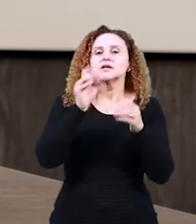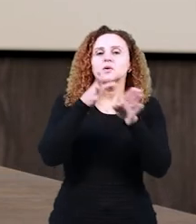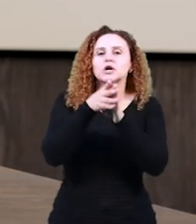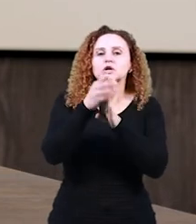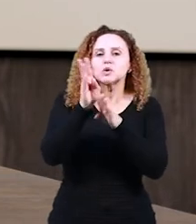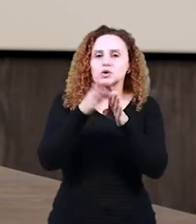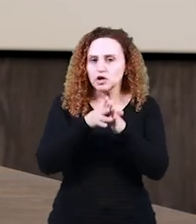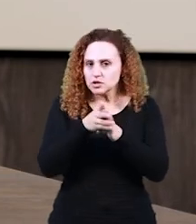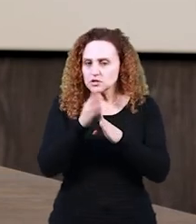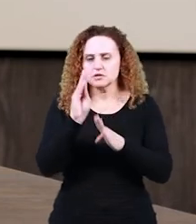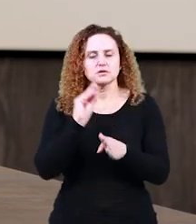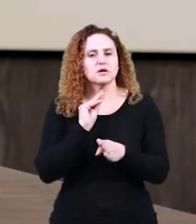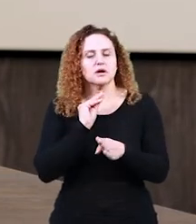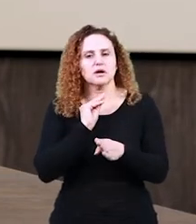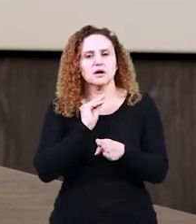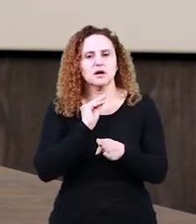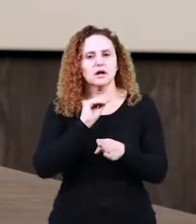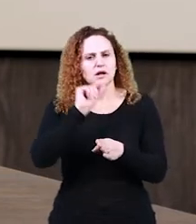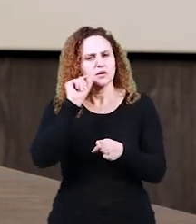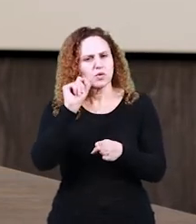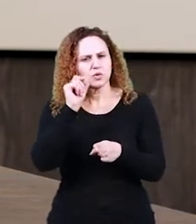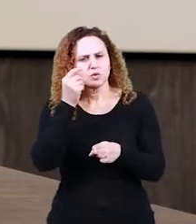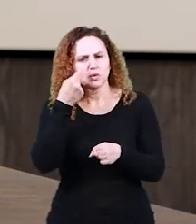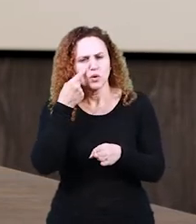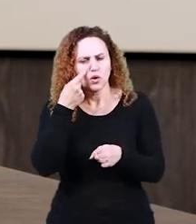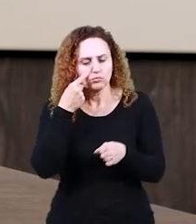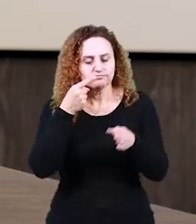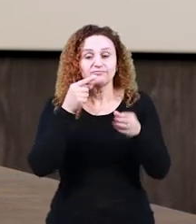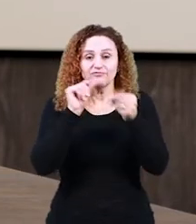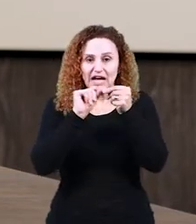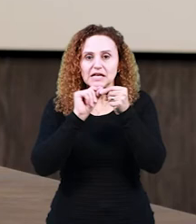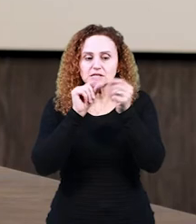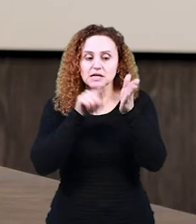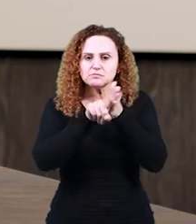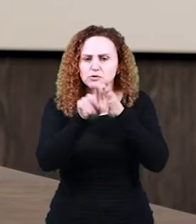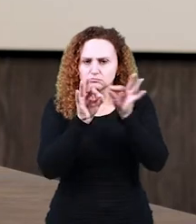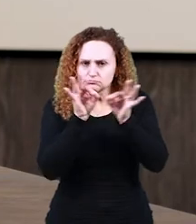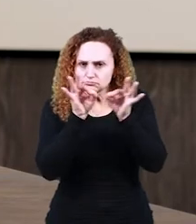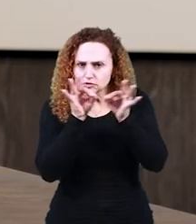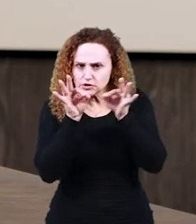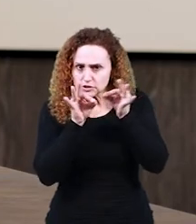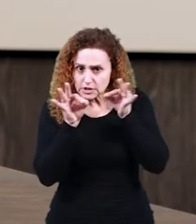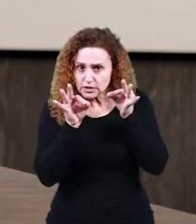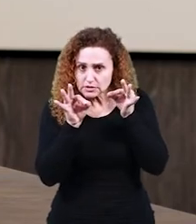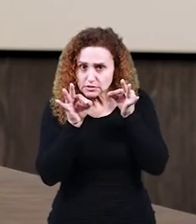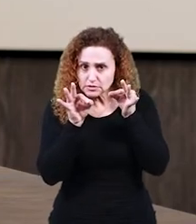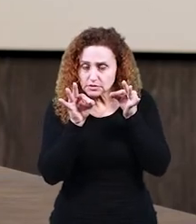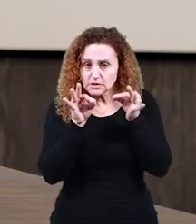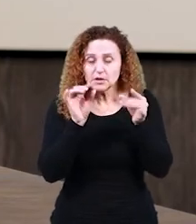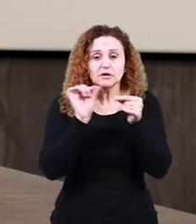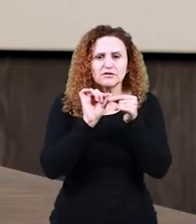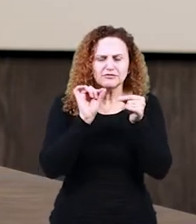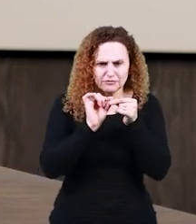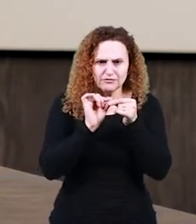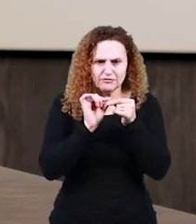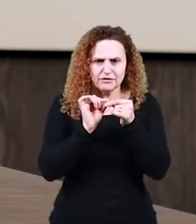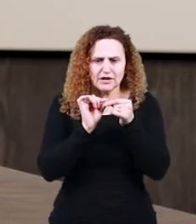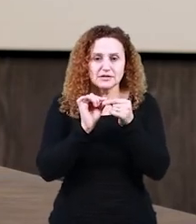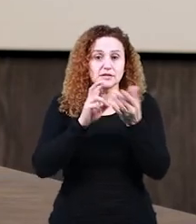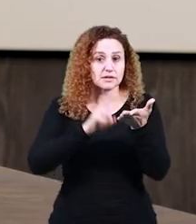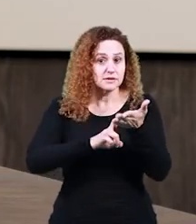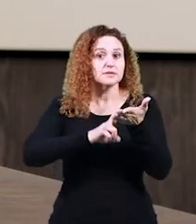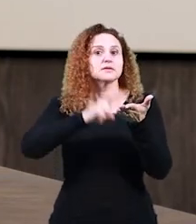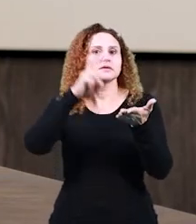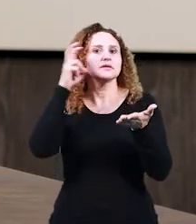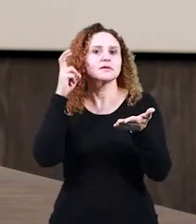recomenda que, quando se aplica os questionários, seja feito no face a face, como